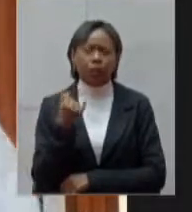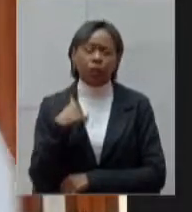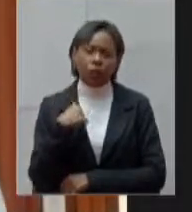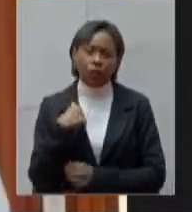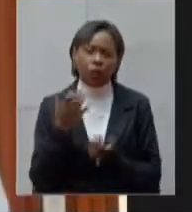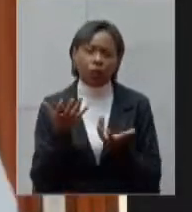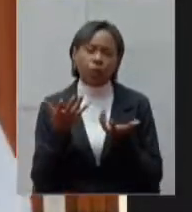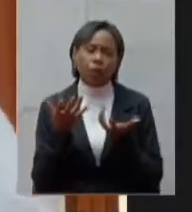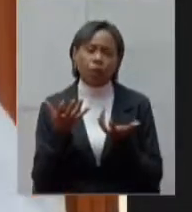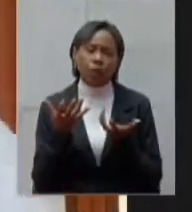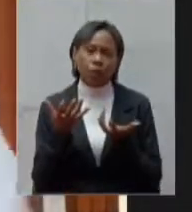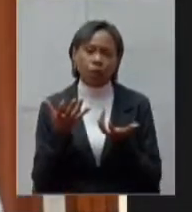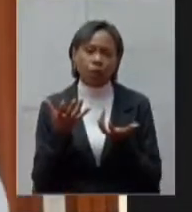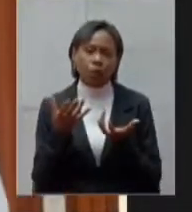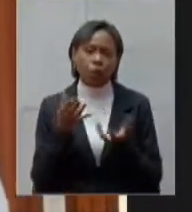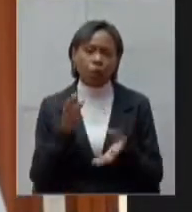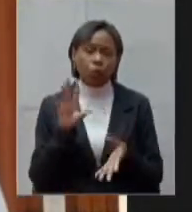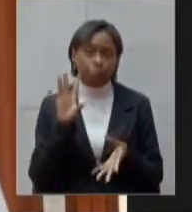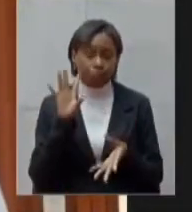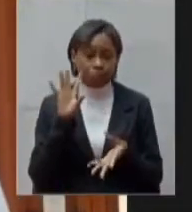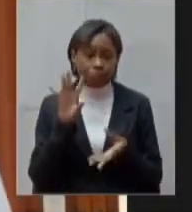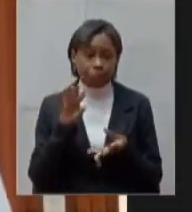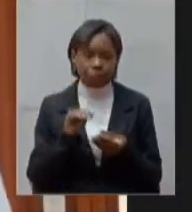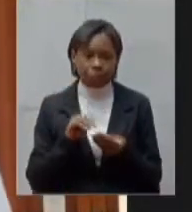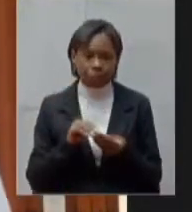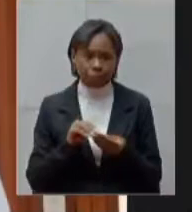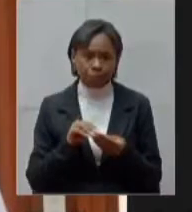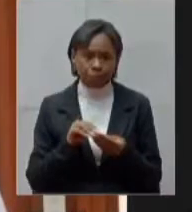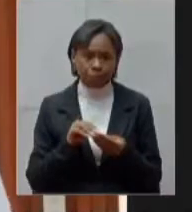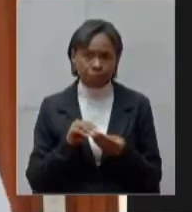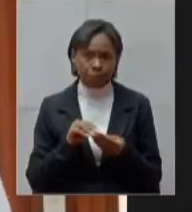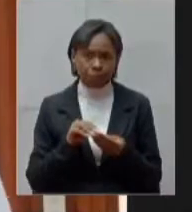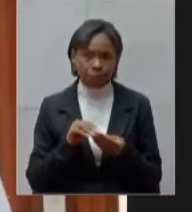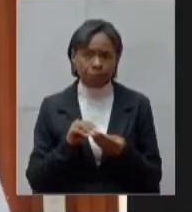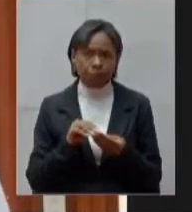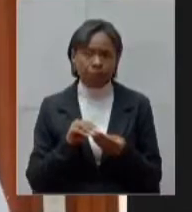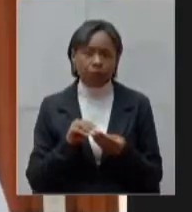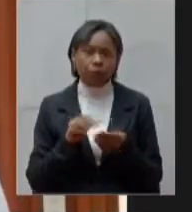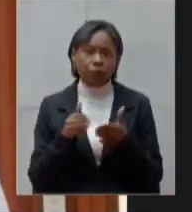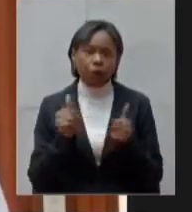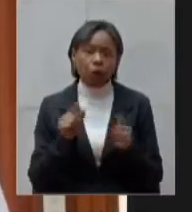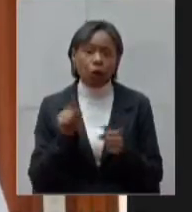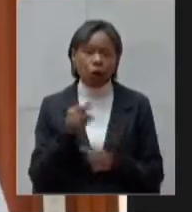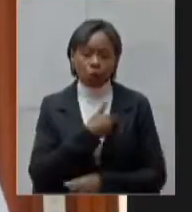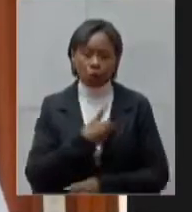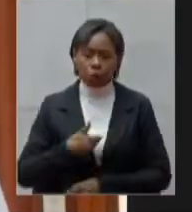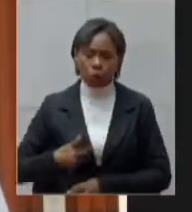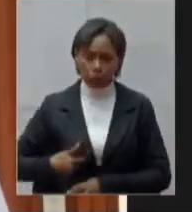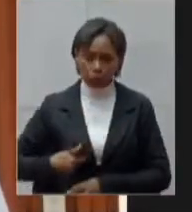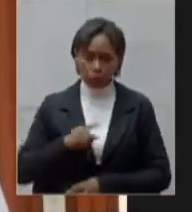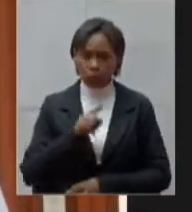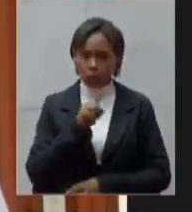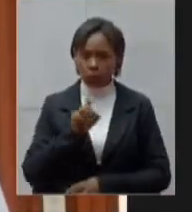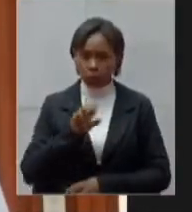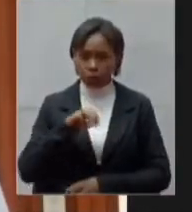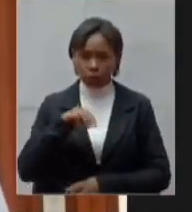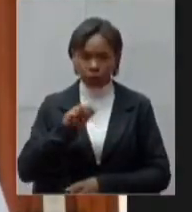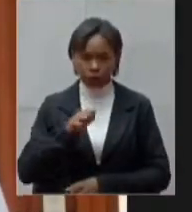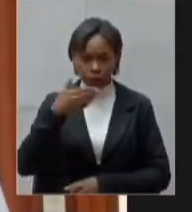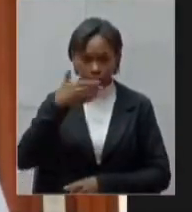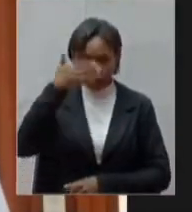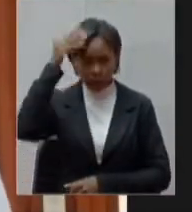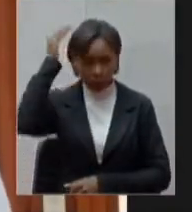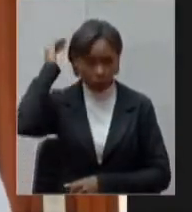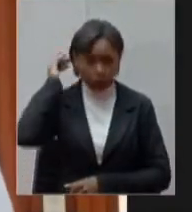só finalizar aqui presidente parabenizar o governador Romulo Zema pela tecnicidade que tem atuado pelo secretário Carlos Eduardo